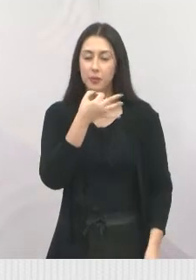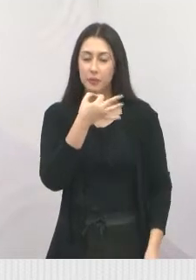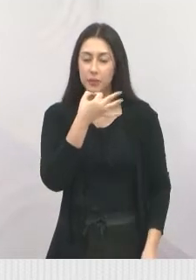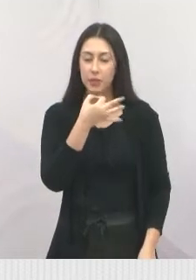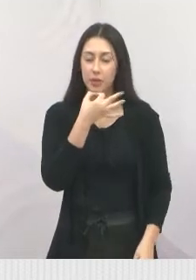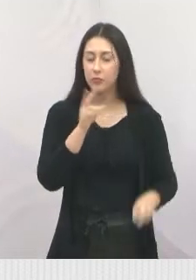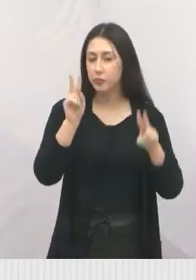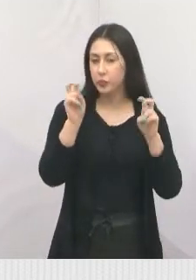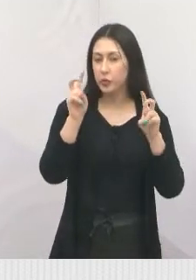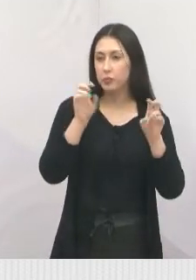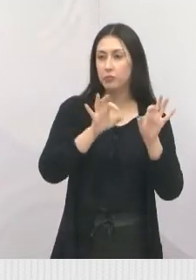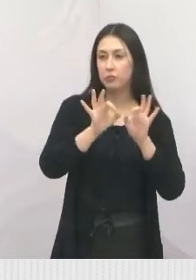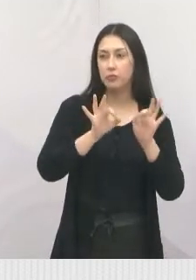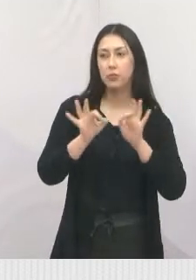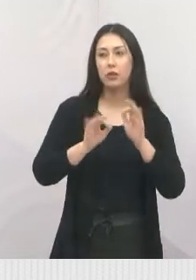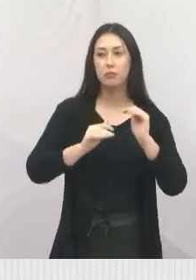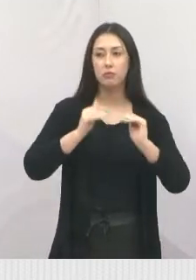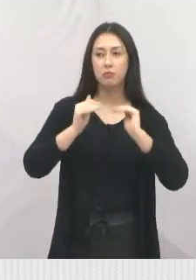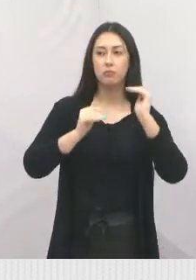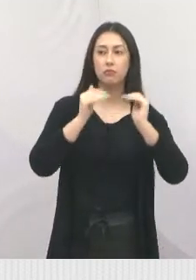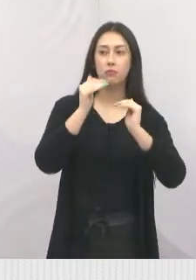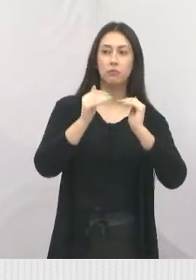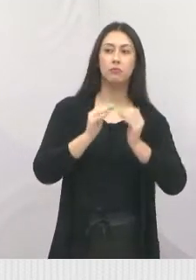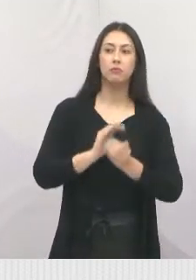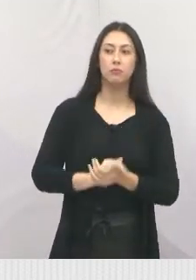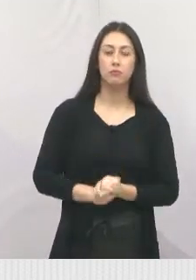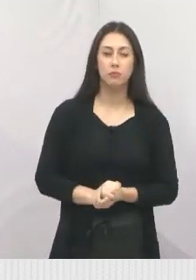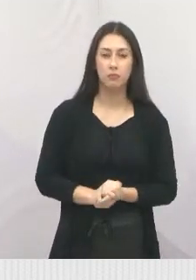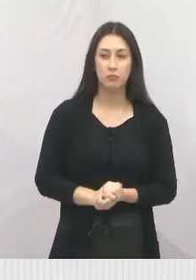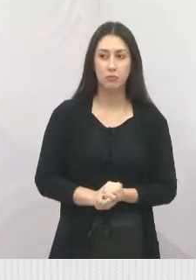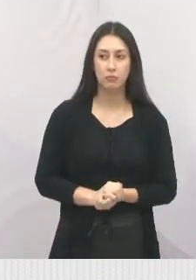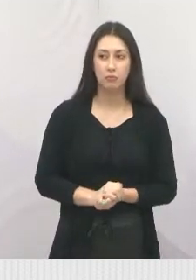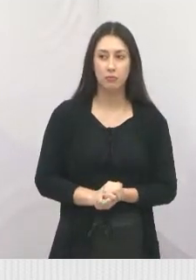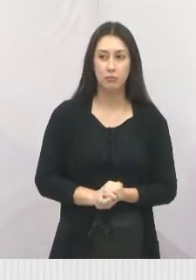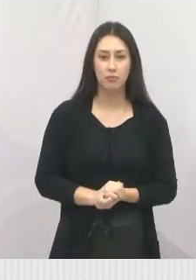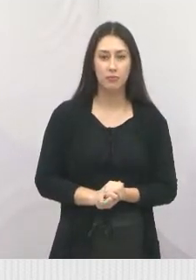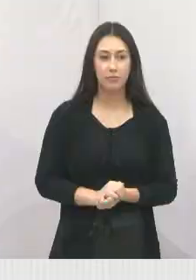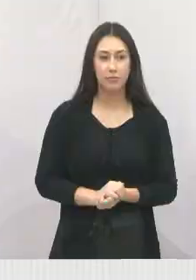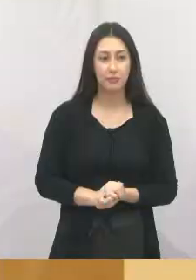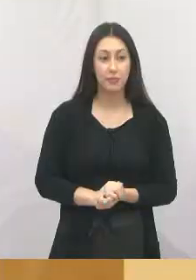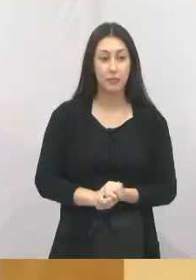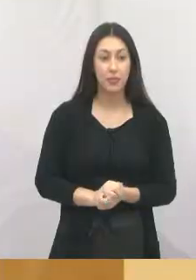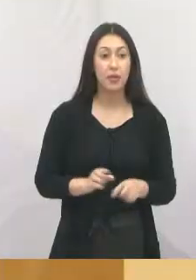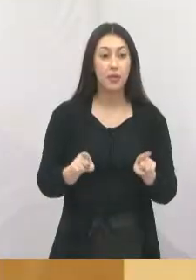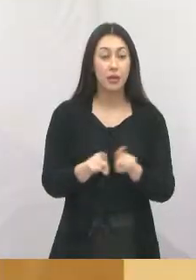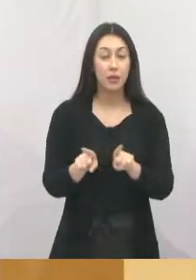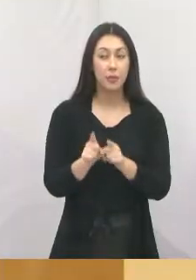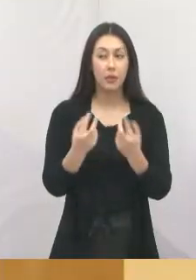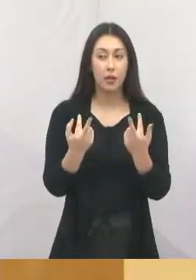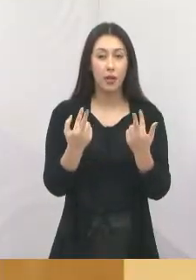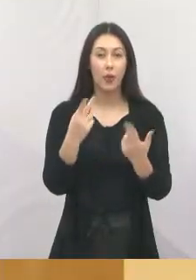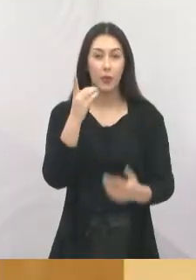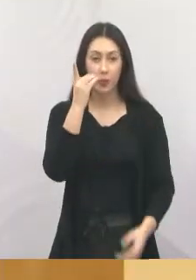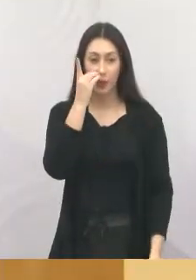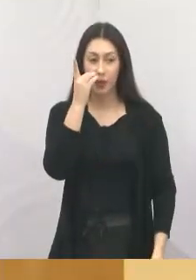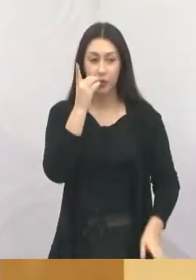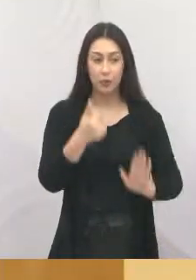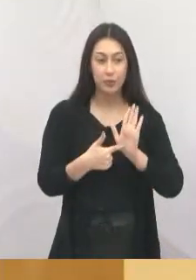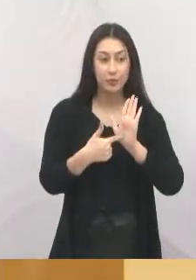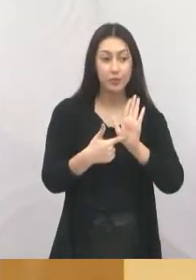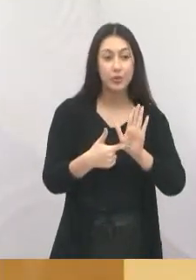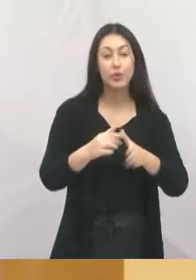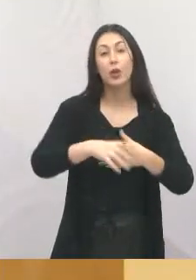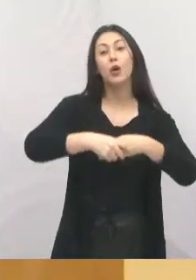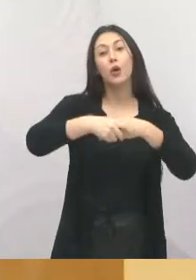sobre o plano de carreira. Eu gostaria também, assim como o Dud já colocou, de saudar